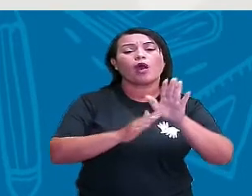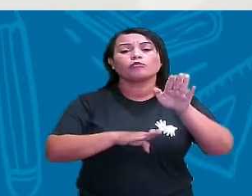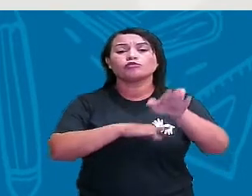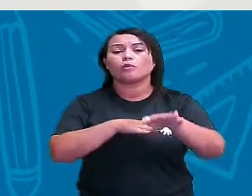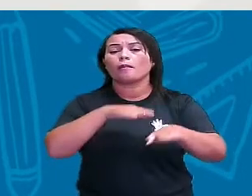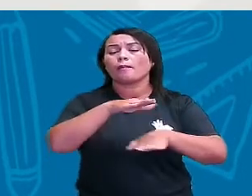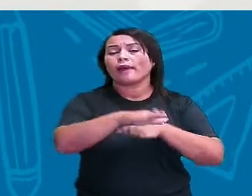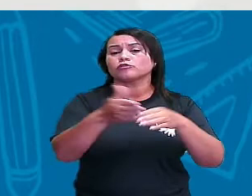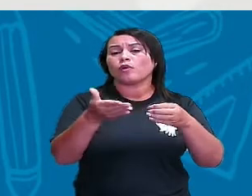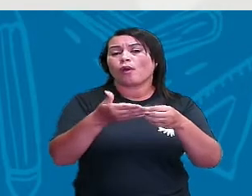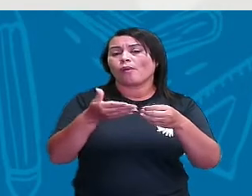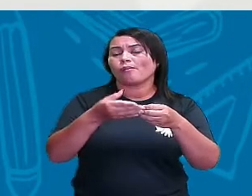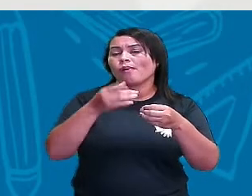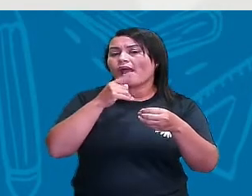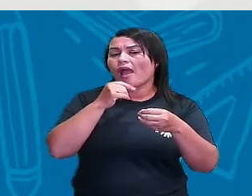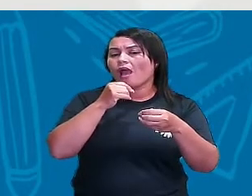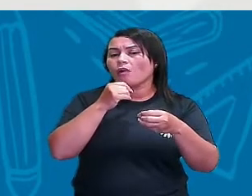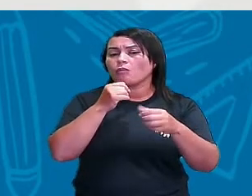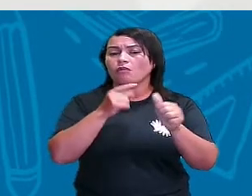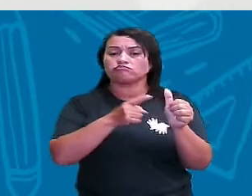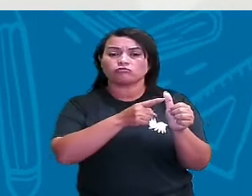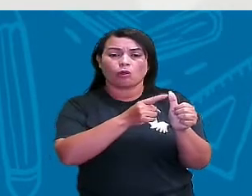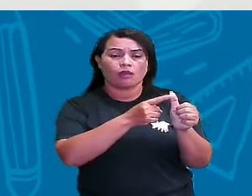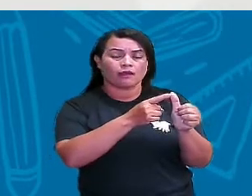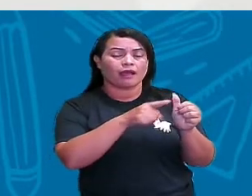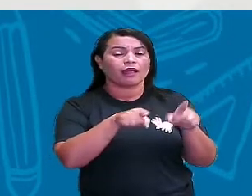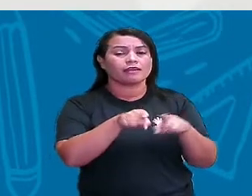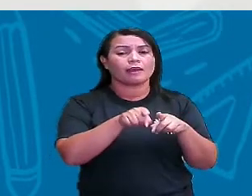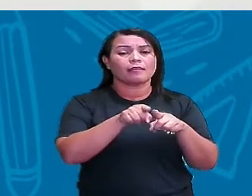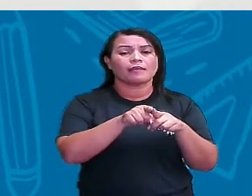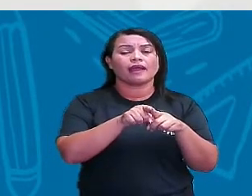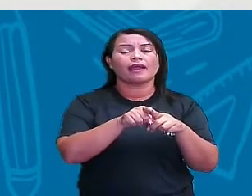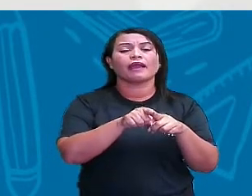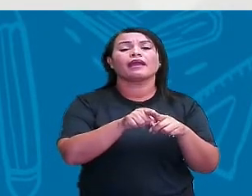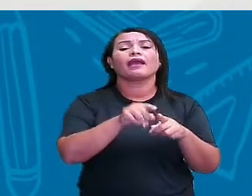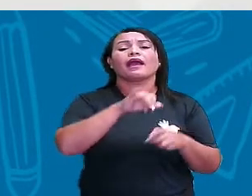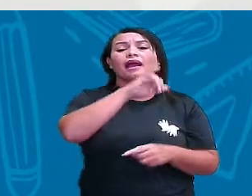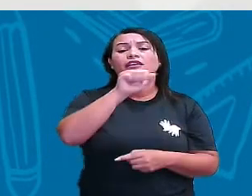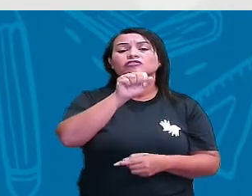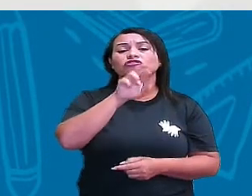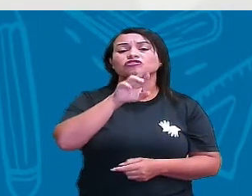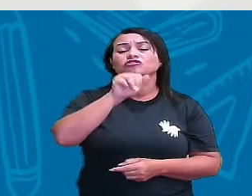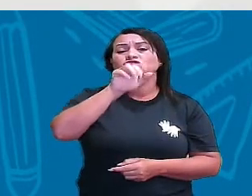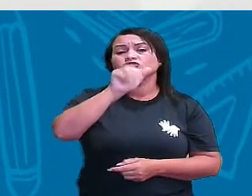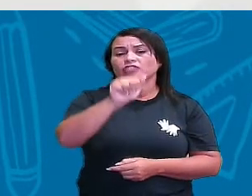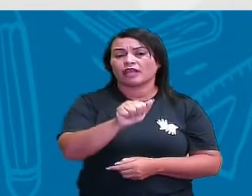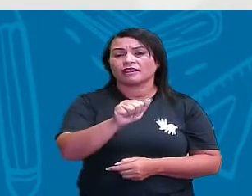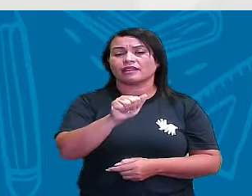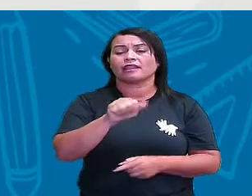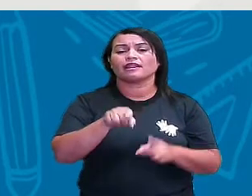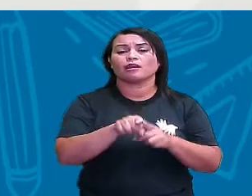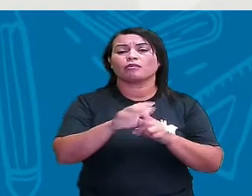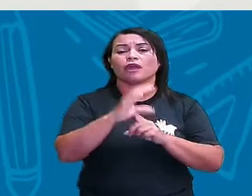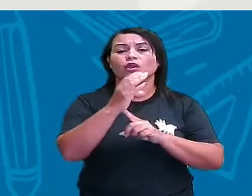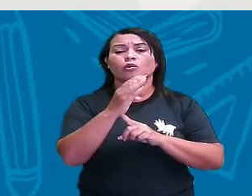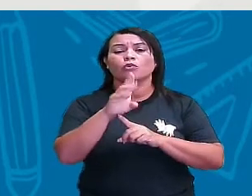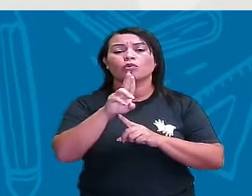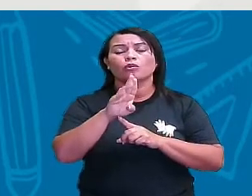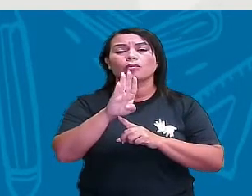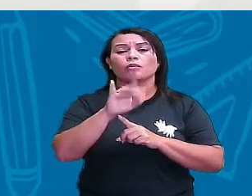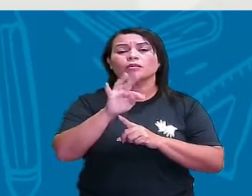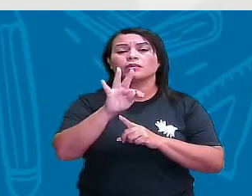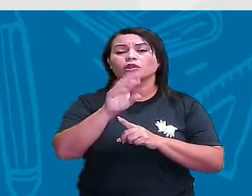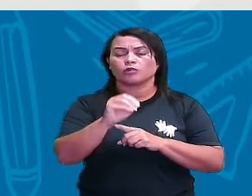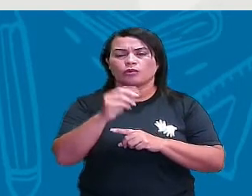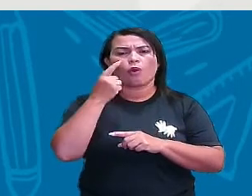d'água, podemos usar polegar, podemos usar jarda, o cúbito, tá certo? Nós vimos